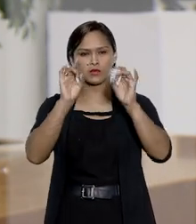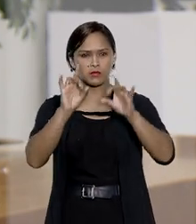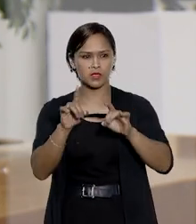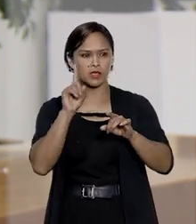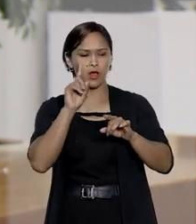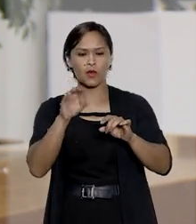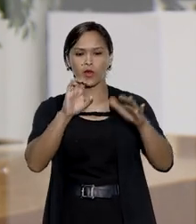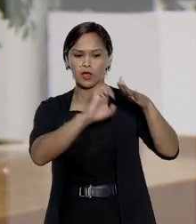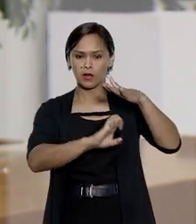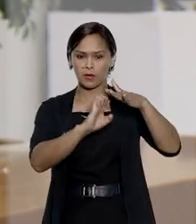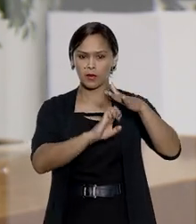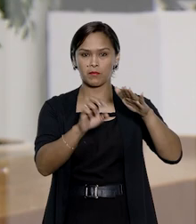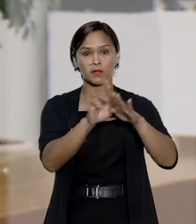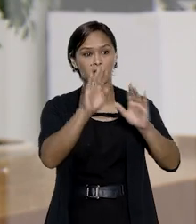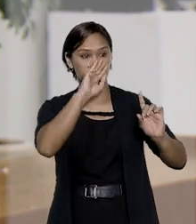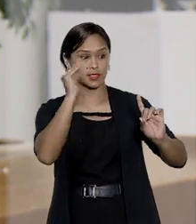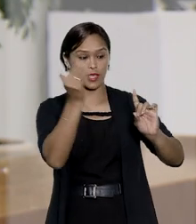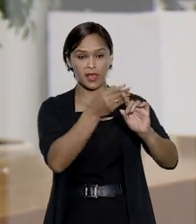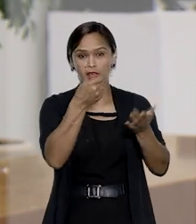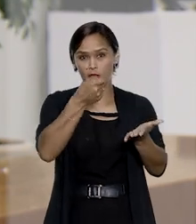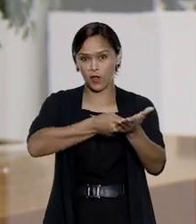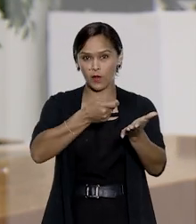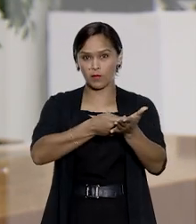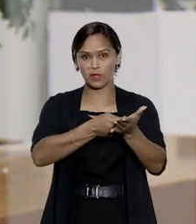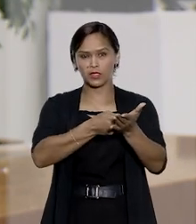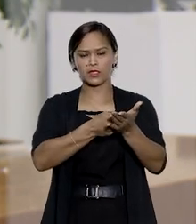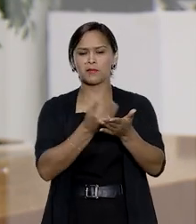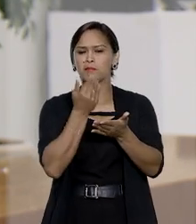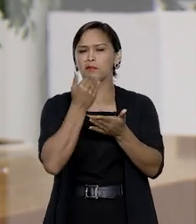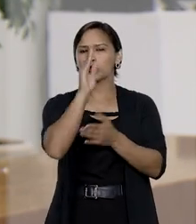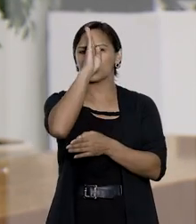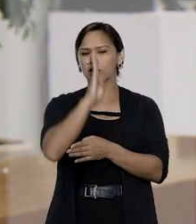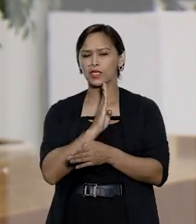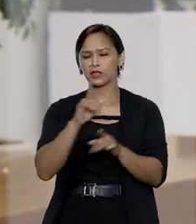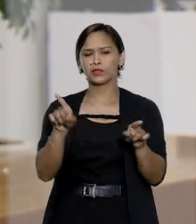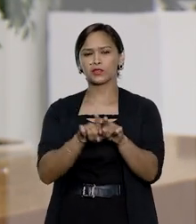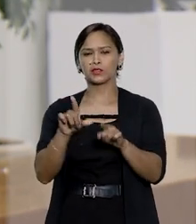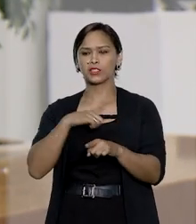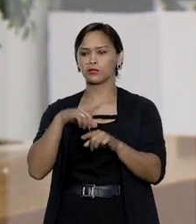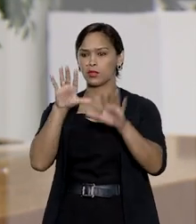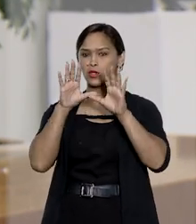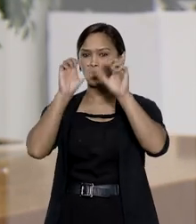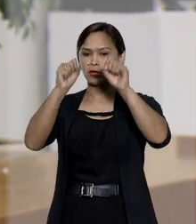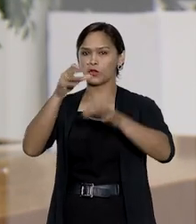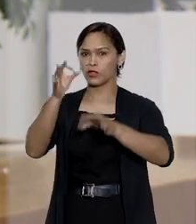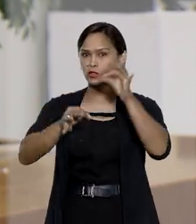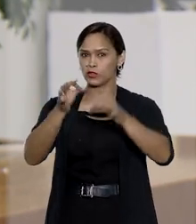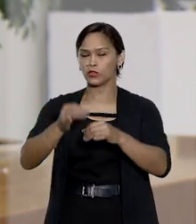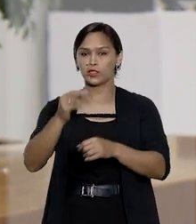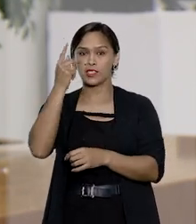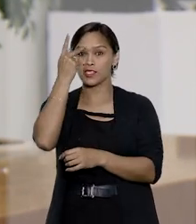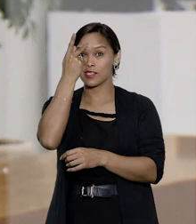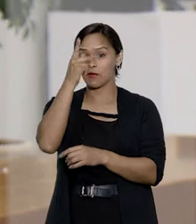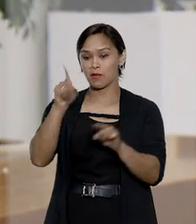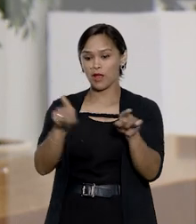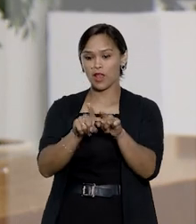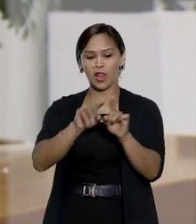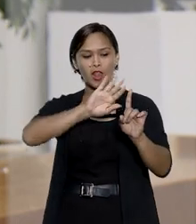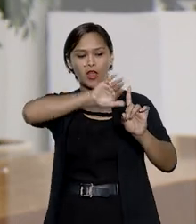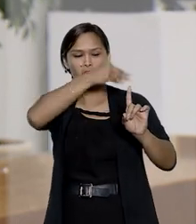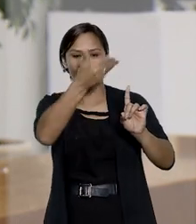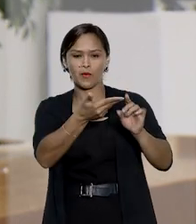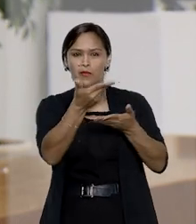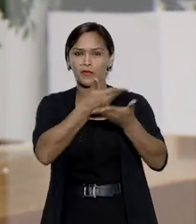que uma transportadora, ré em ação de cobrança, impugnou a gratuidade concedida pelo Tribunal de Justiça de São Paulo aos autores,